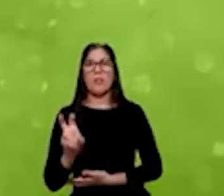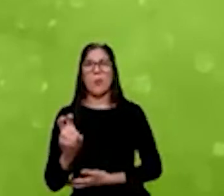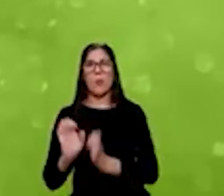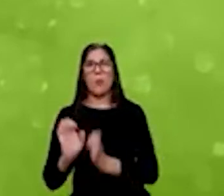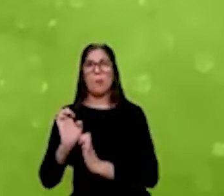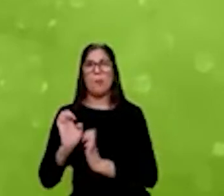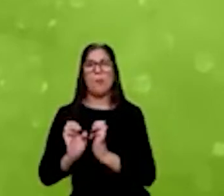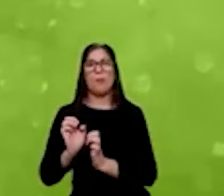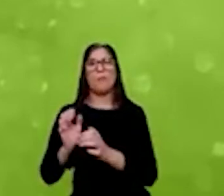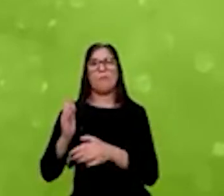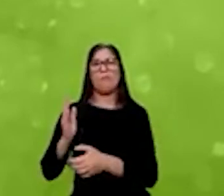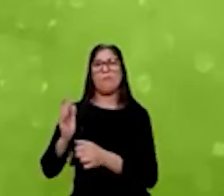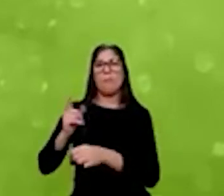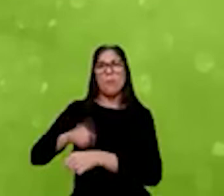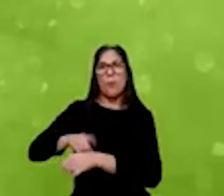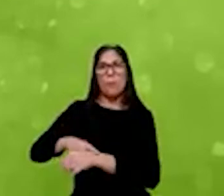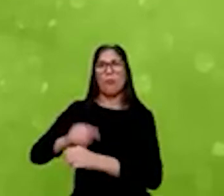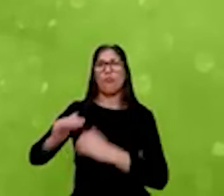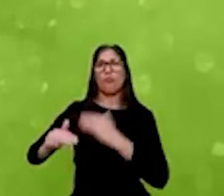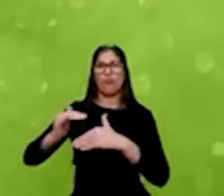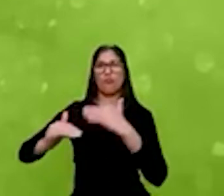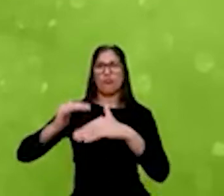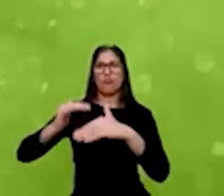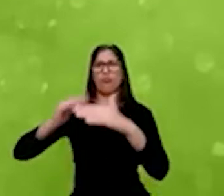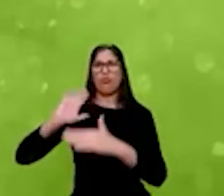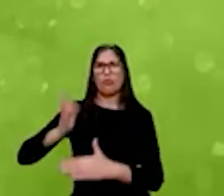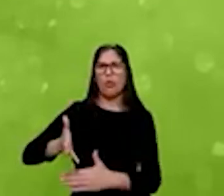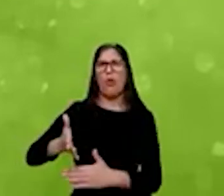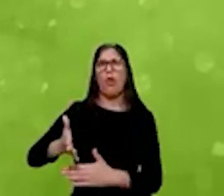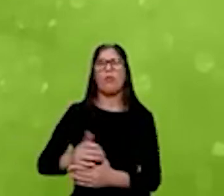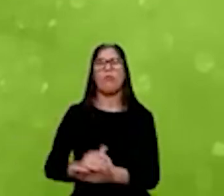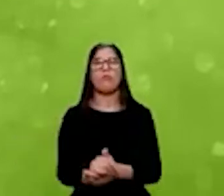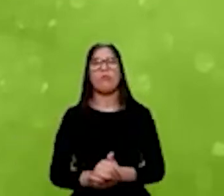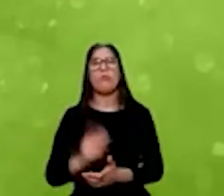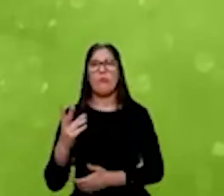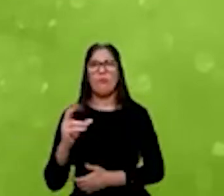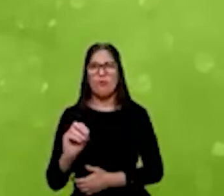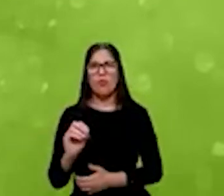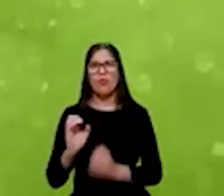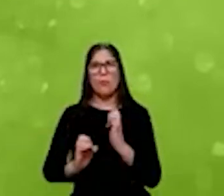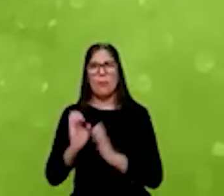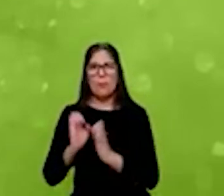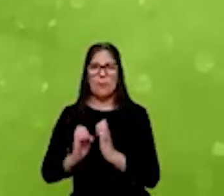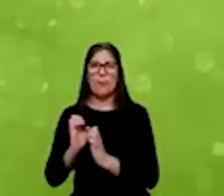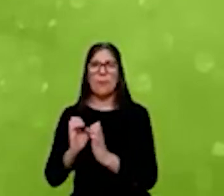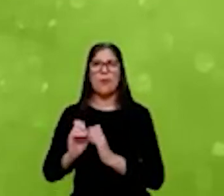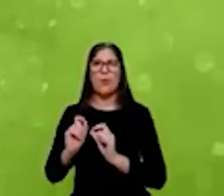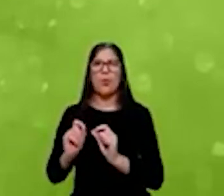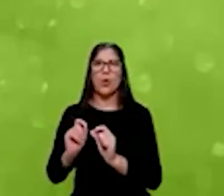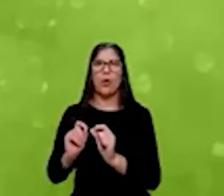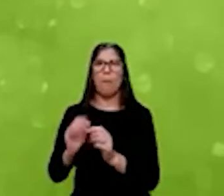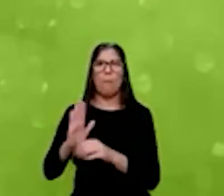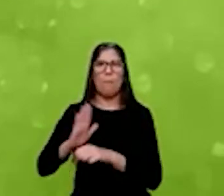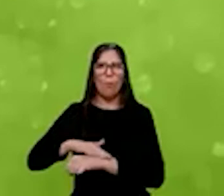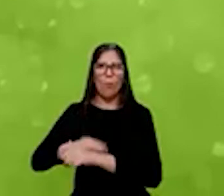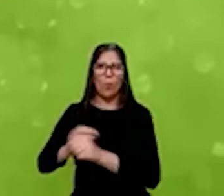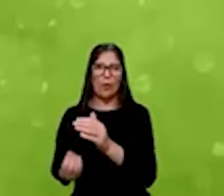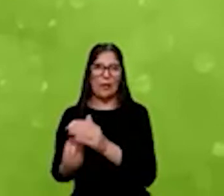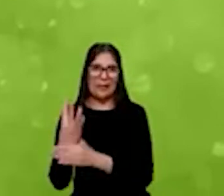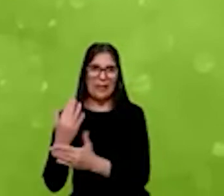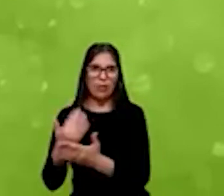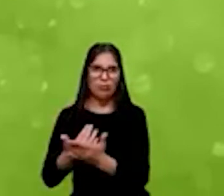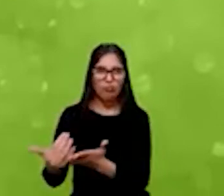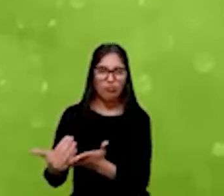estágio mais avançado, no estágio de tração, e 20 empresas no estágio de criação. E com um